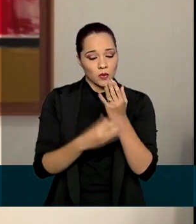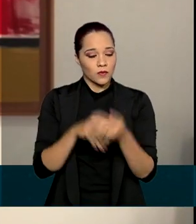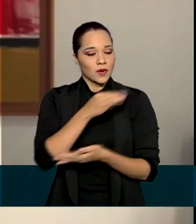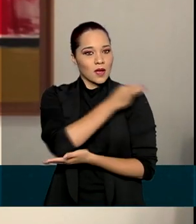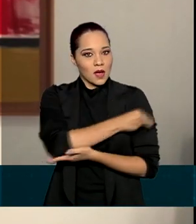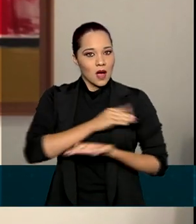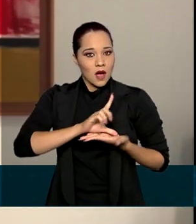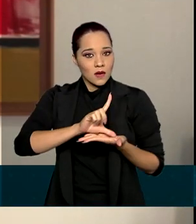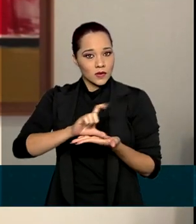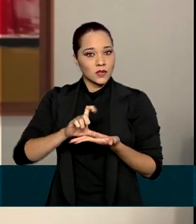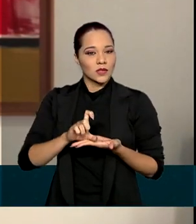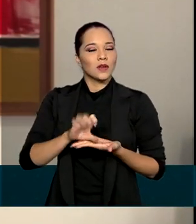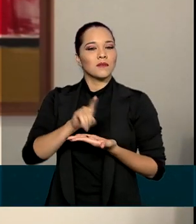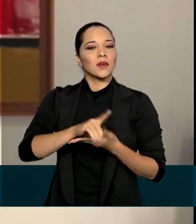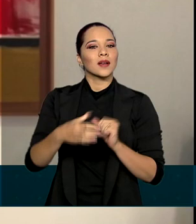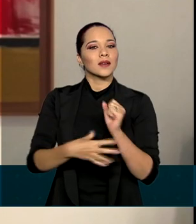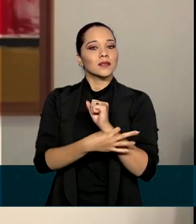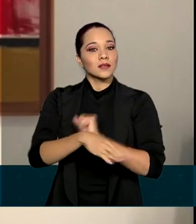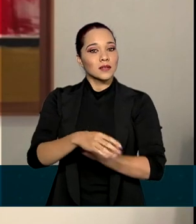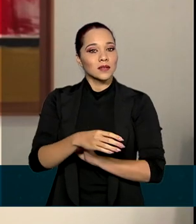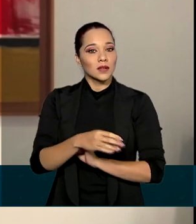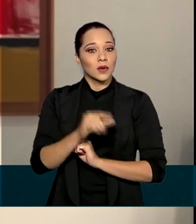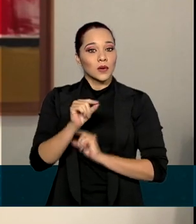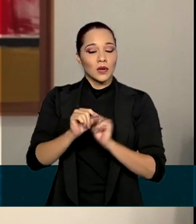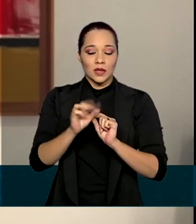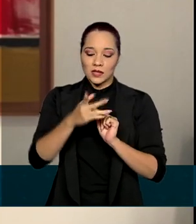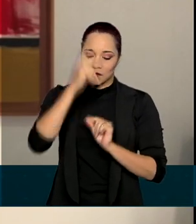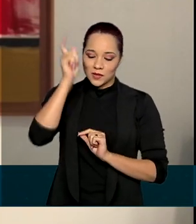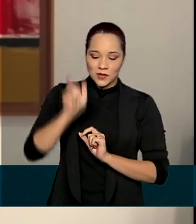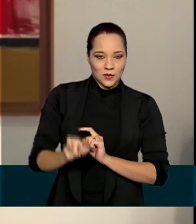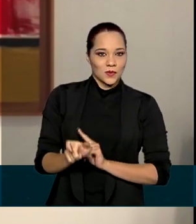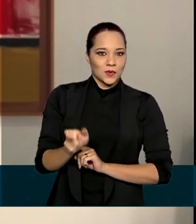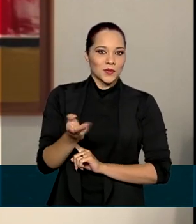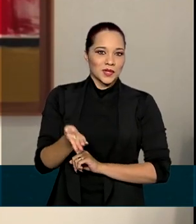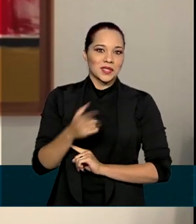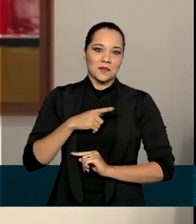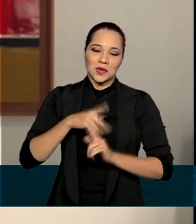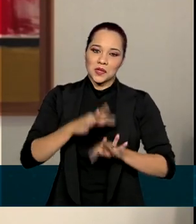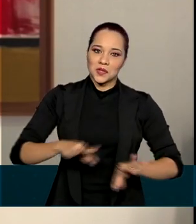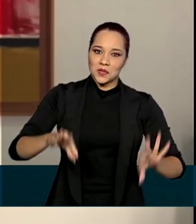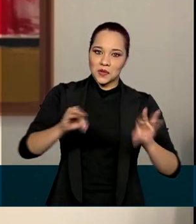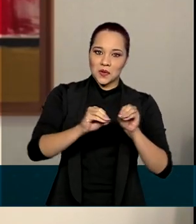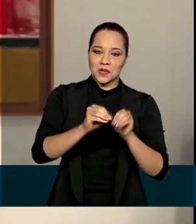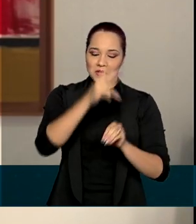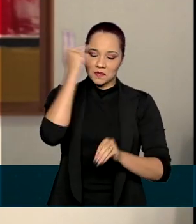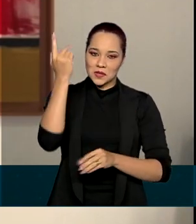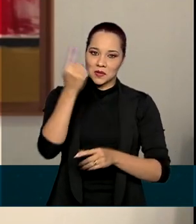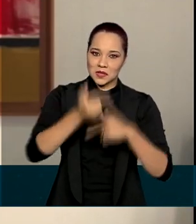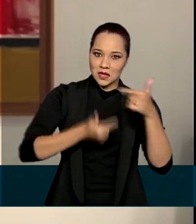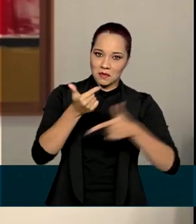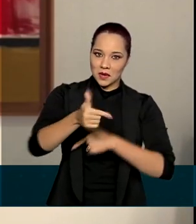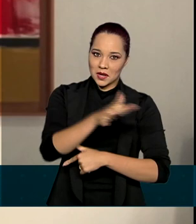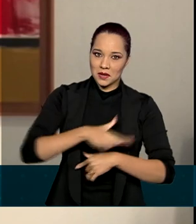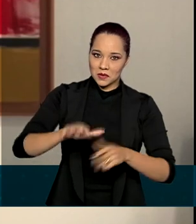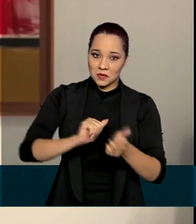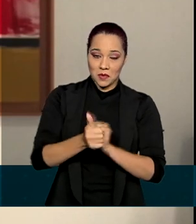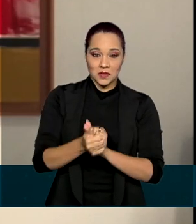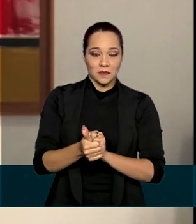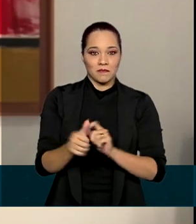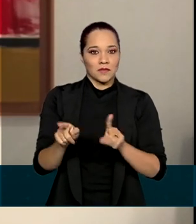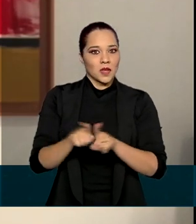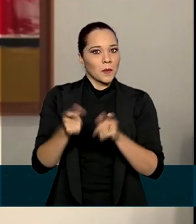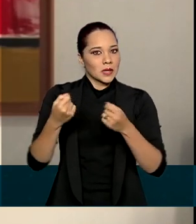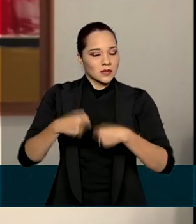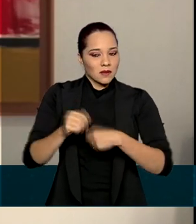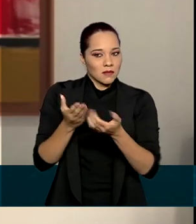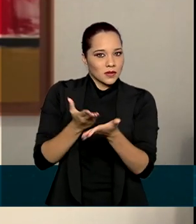álcool em gel, para garantir a segurança dos beneficiários e de todos os envolvidos. E não é necessária